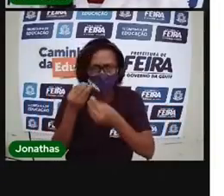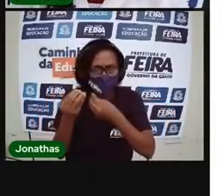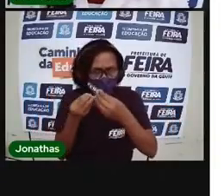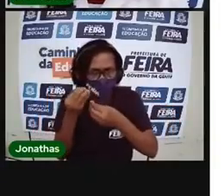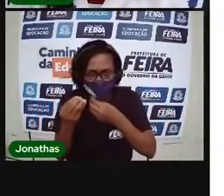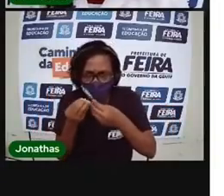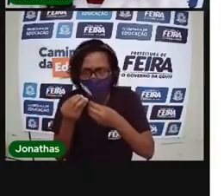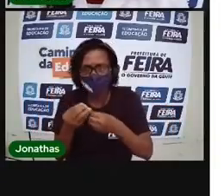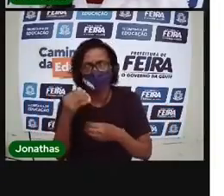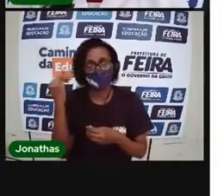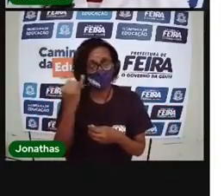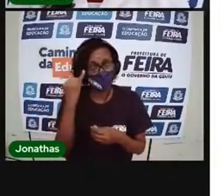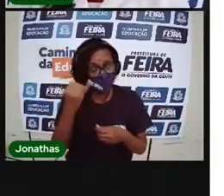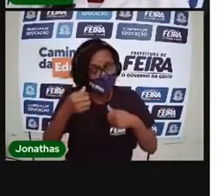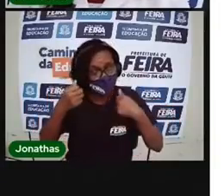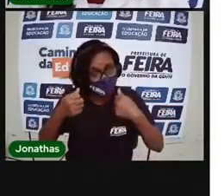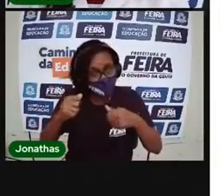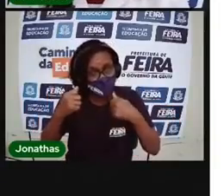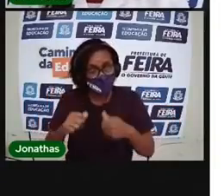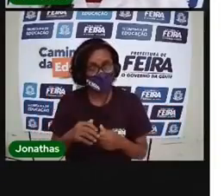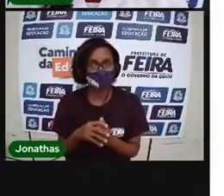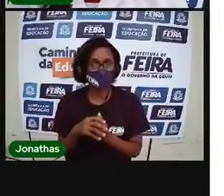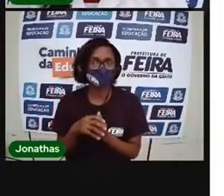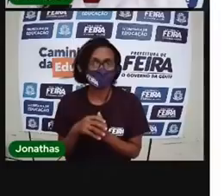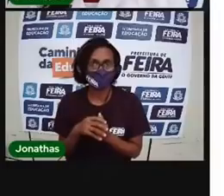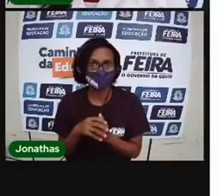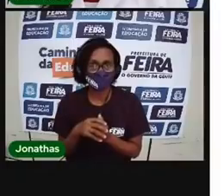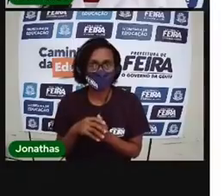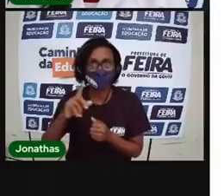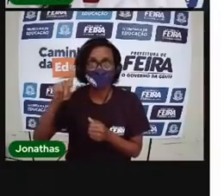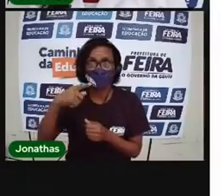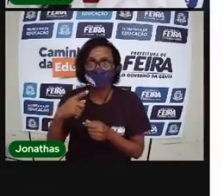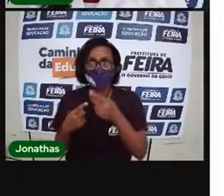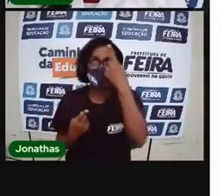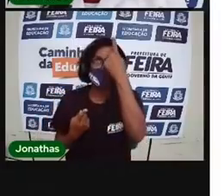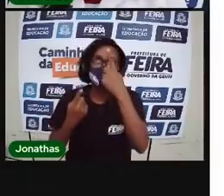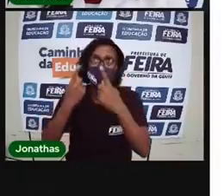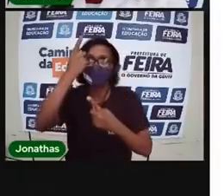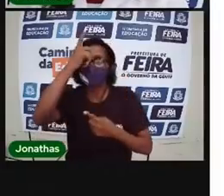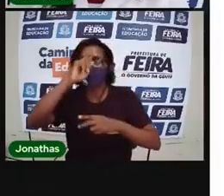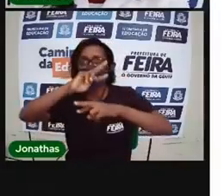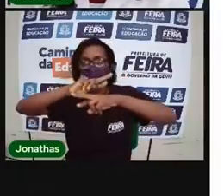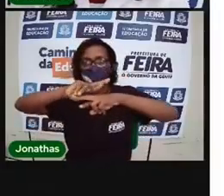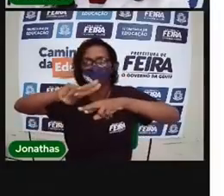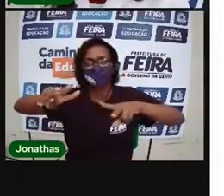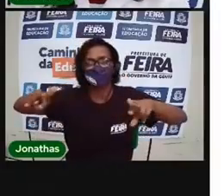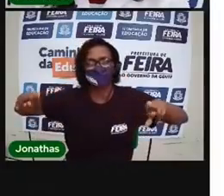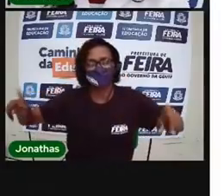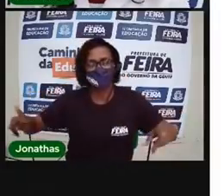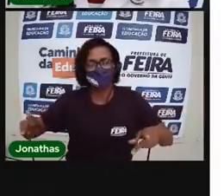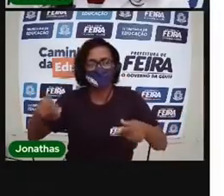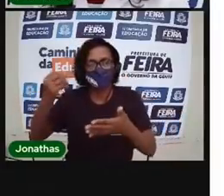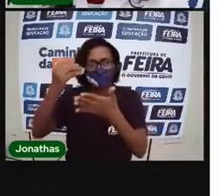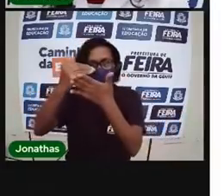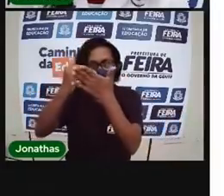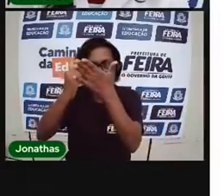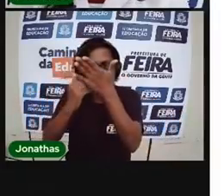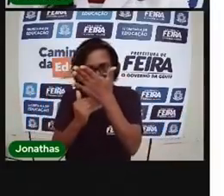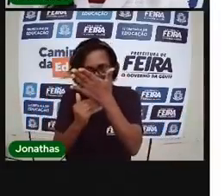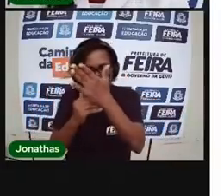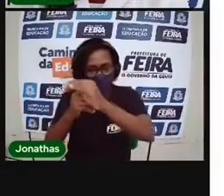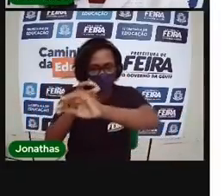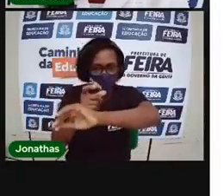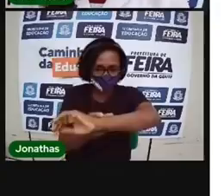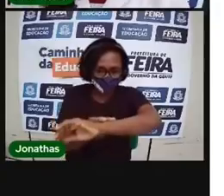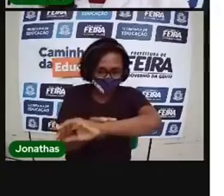tarefa importante e por isso surgiram relógios analógicos e calendários. Existem